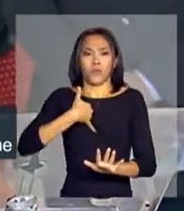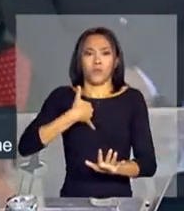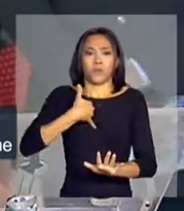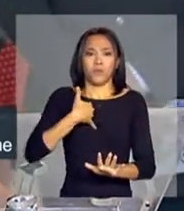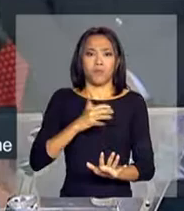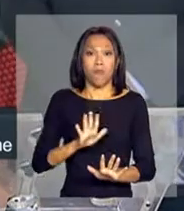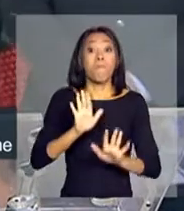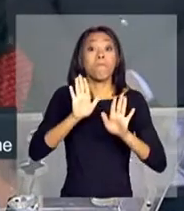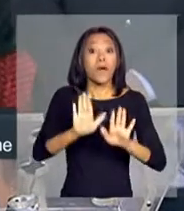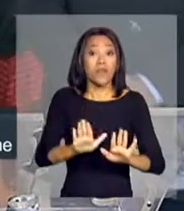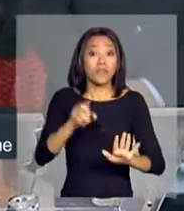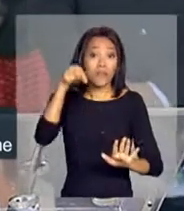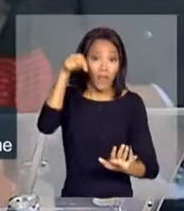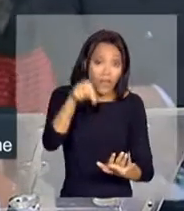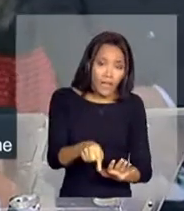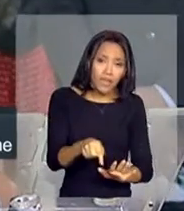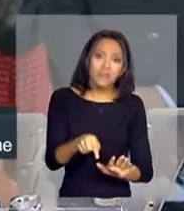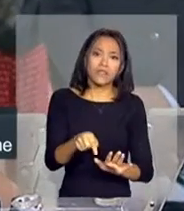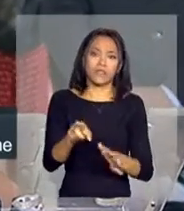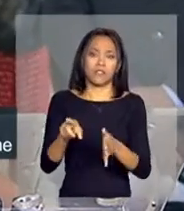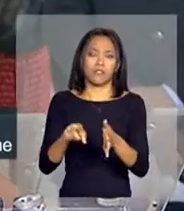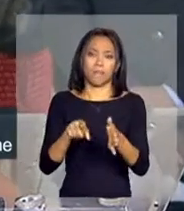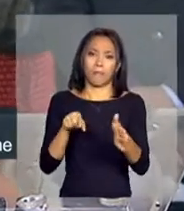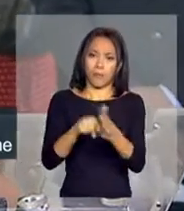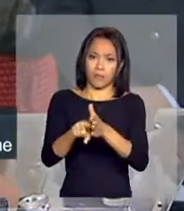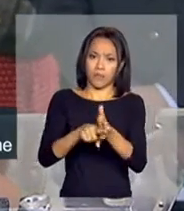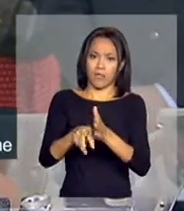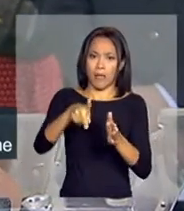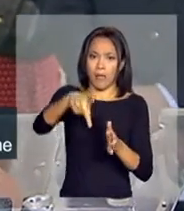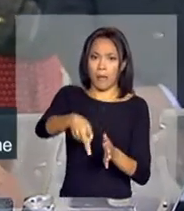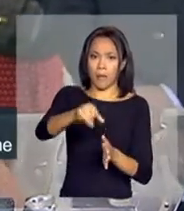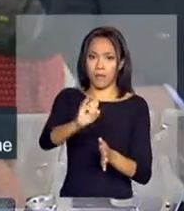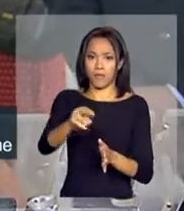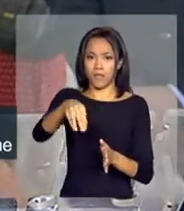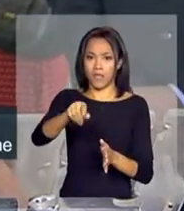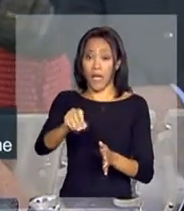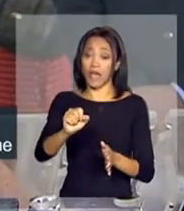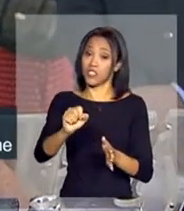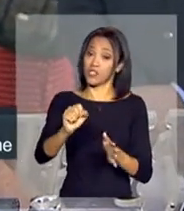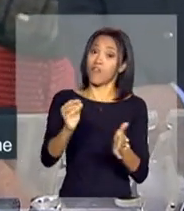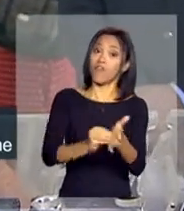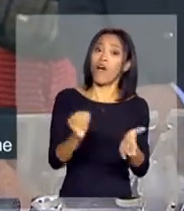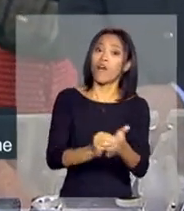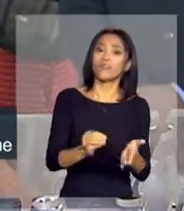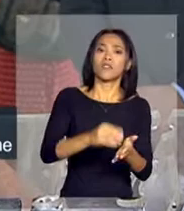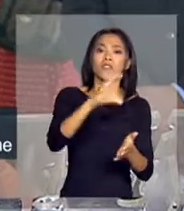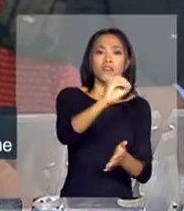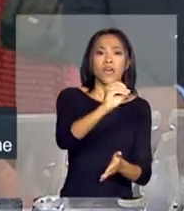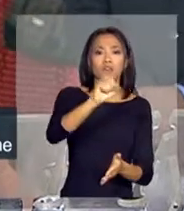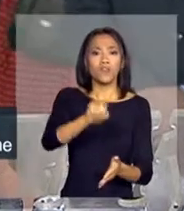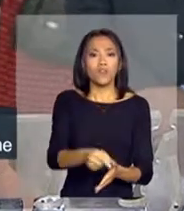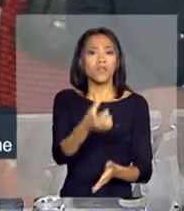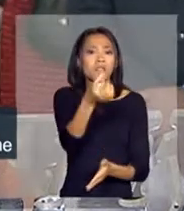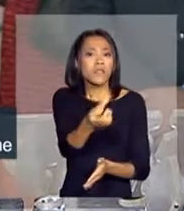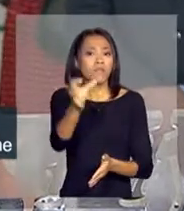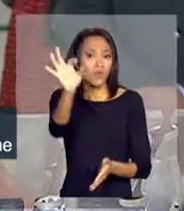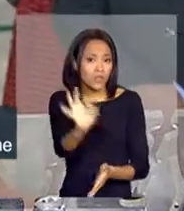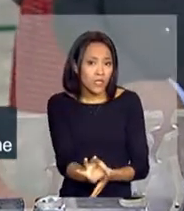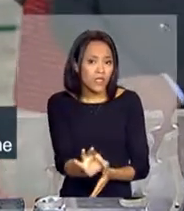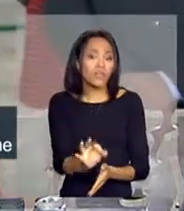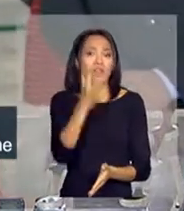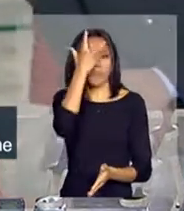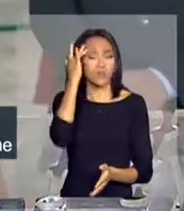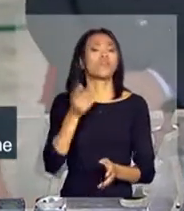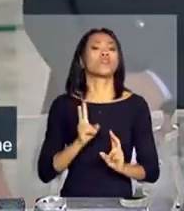porque, na verdade, segundo os dados da PNAD, restariam 0,6% da população em